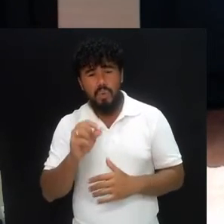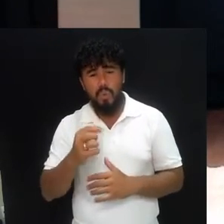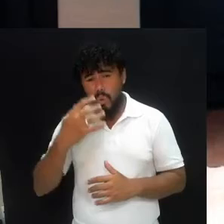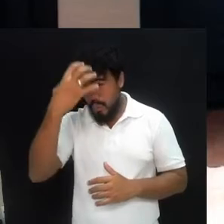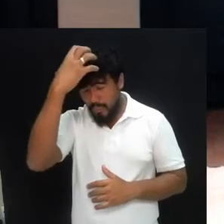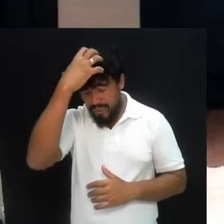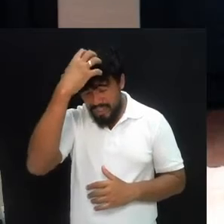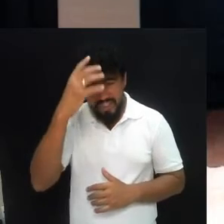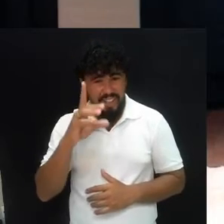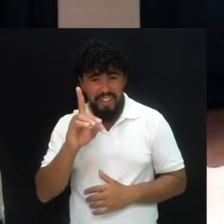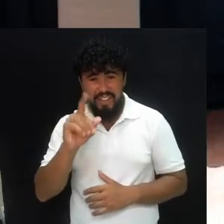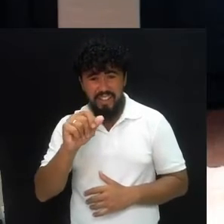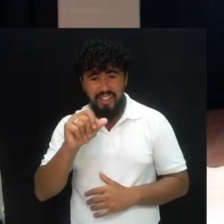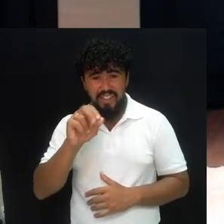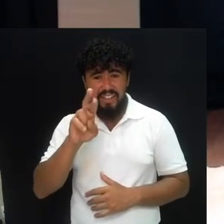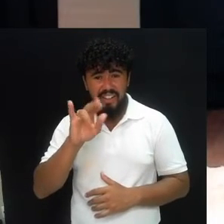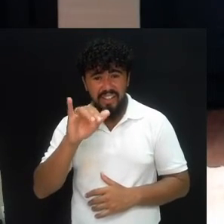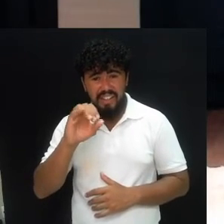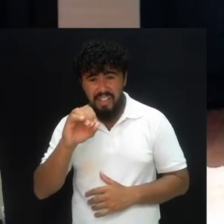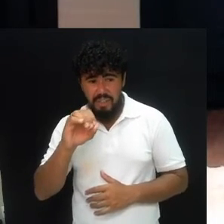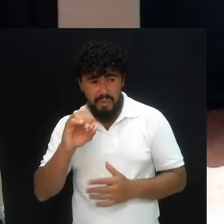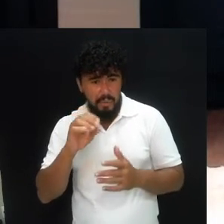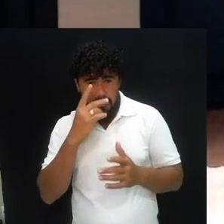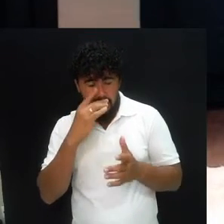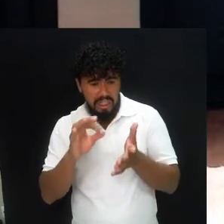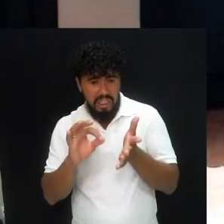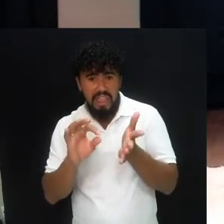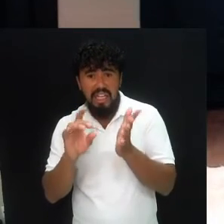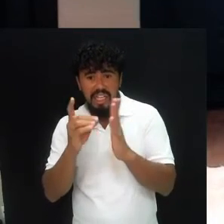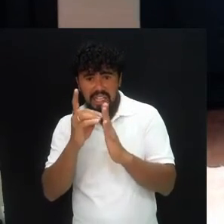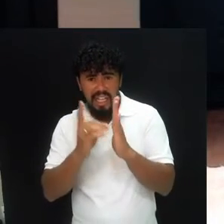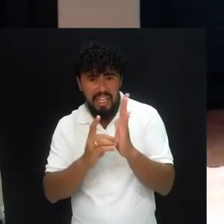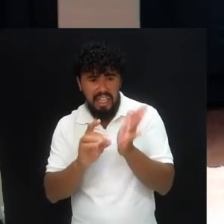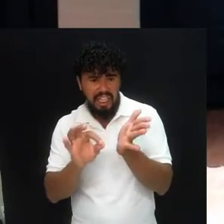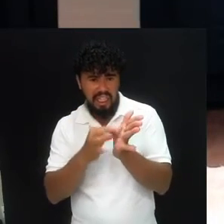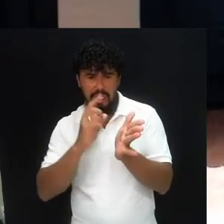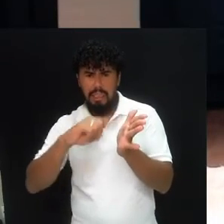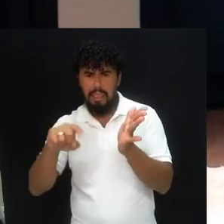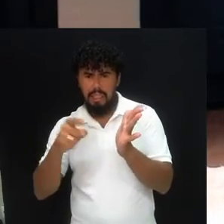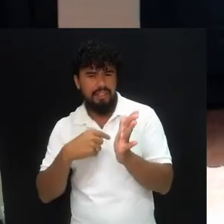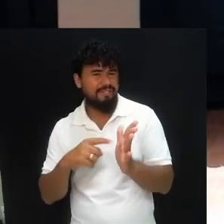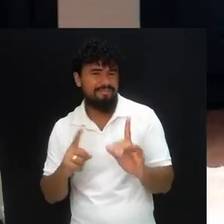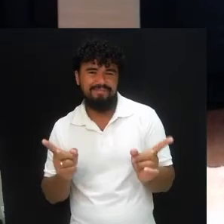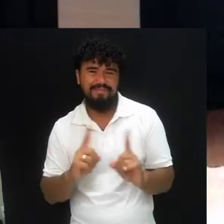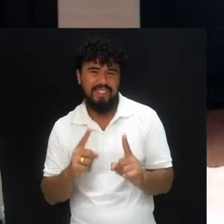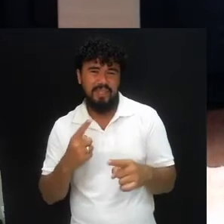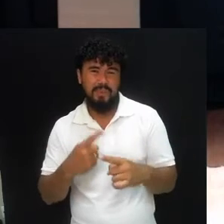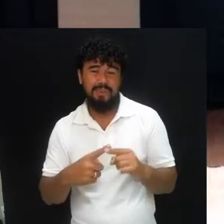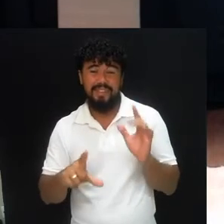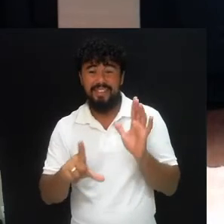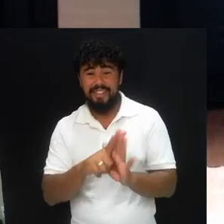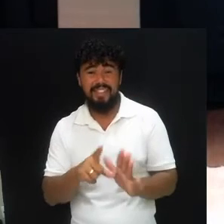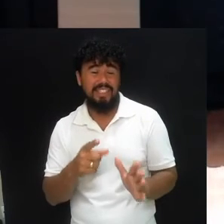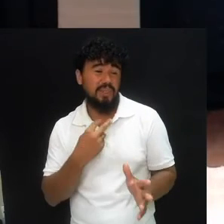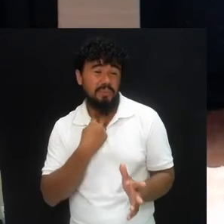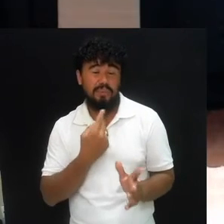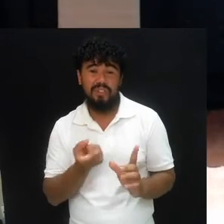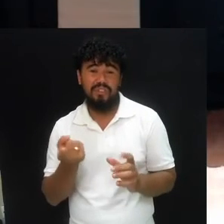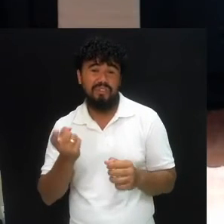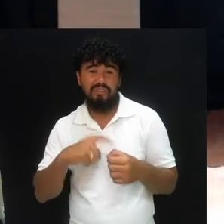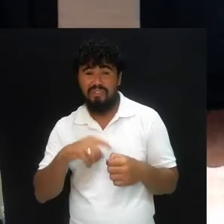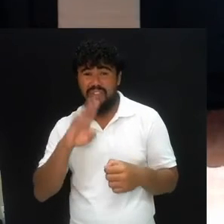não podia desfazer um decreto dele, porque ia de encontro, a lei dos medos e dos peças, e não podia revogar.